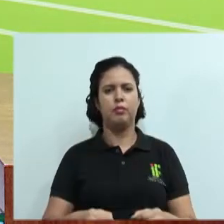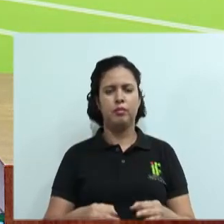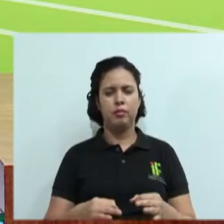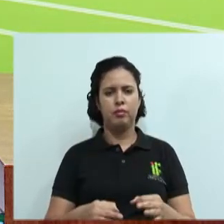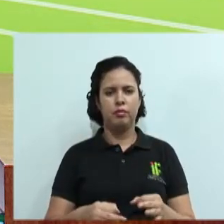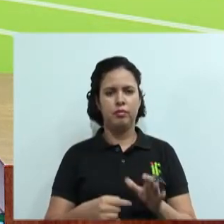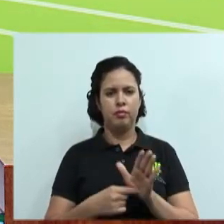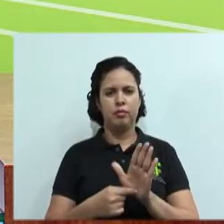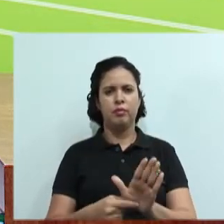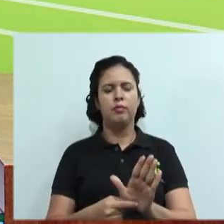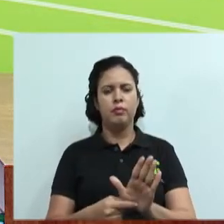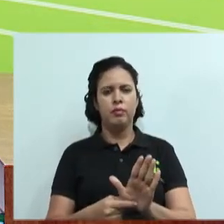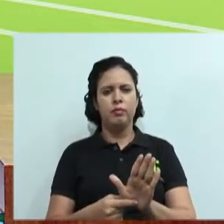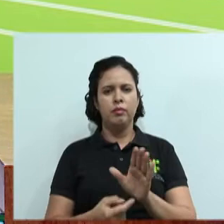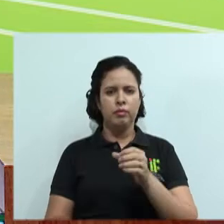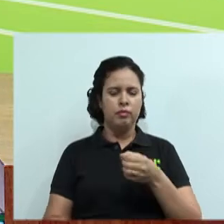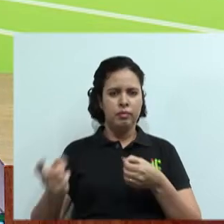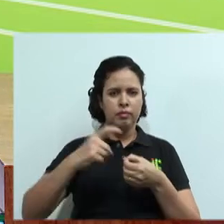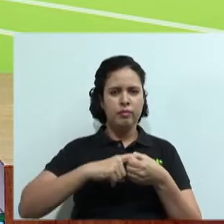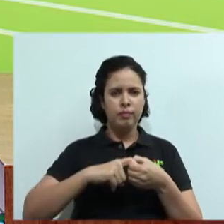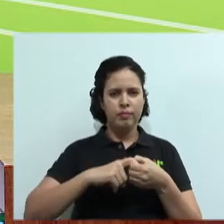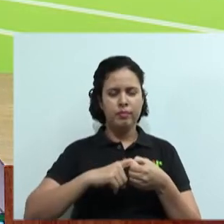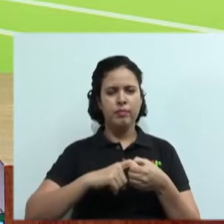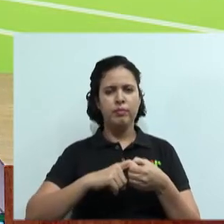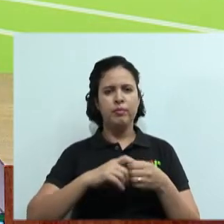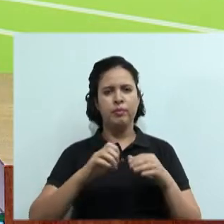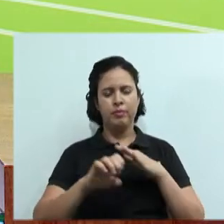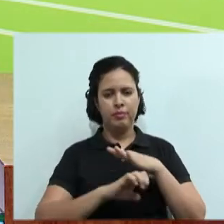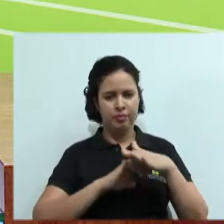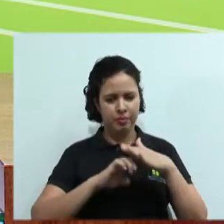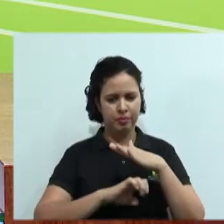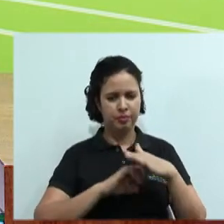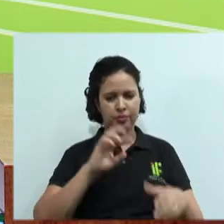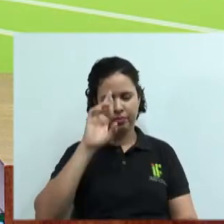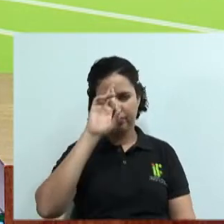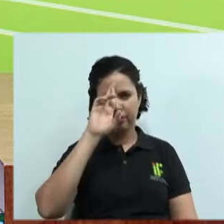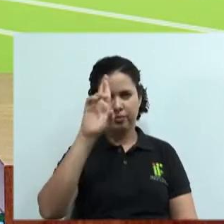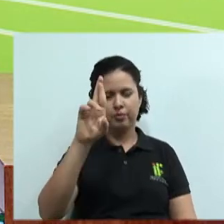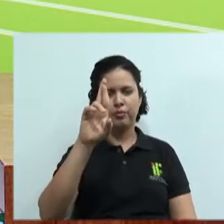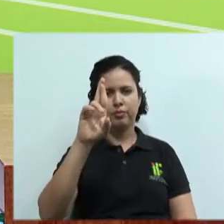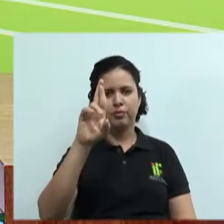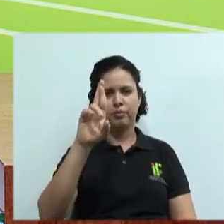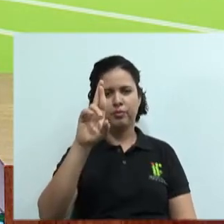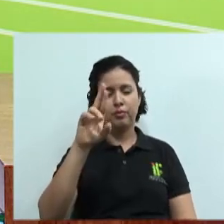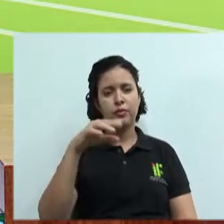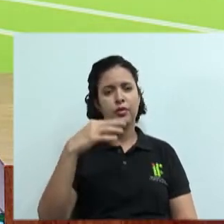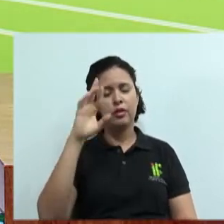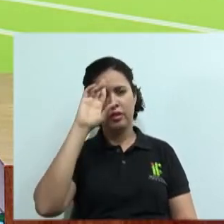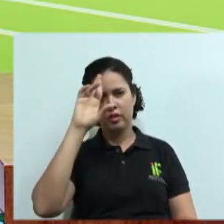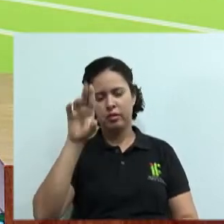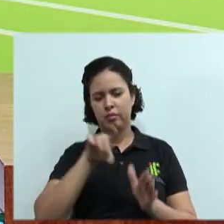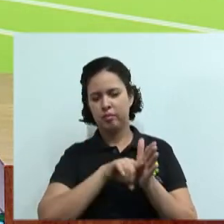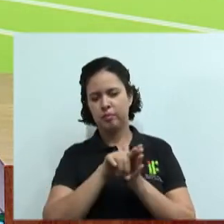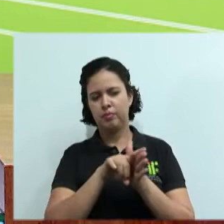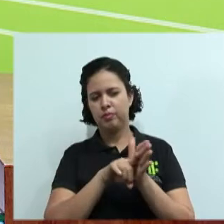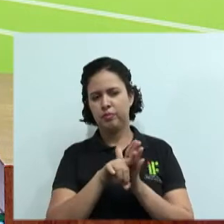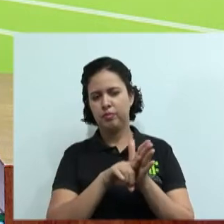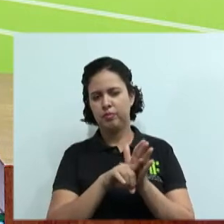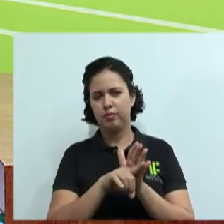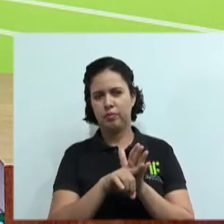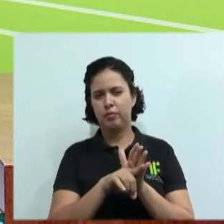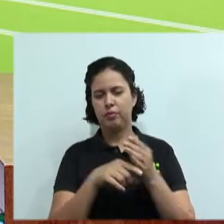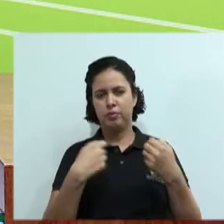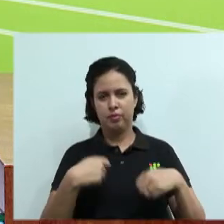trazendo o quê? Um retorno muito mais específico para o chefe dele. E é claro, o chefe analisou não somente a necessidade dele,